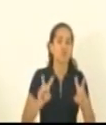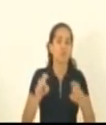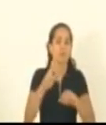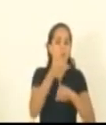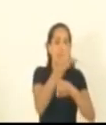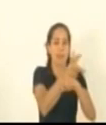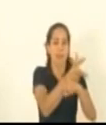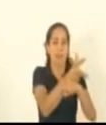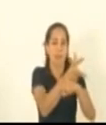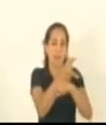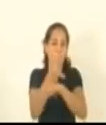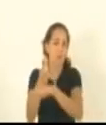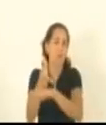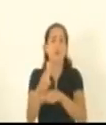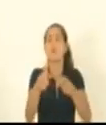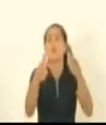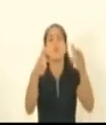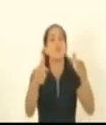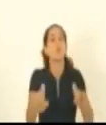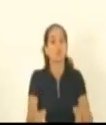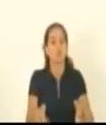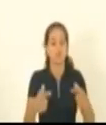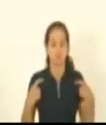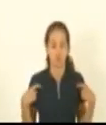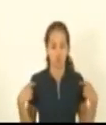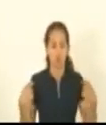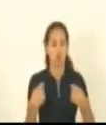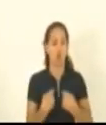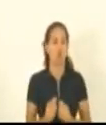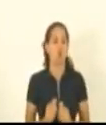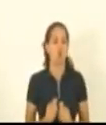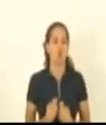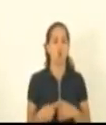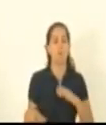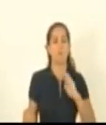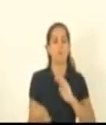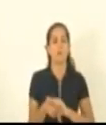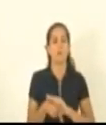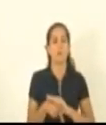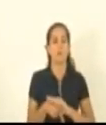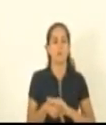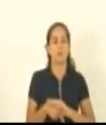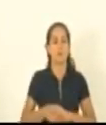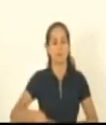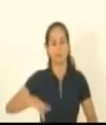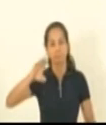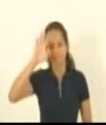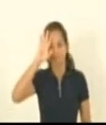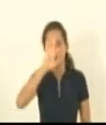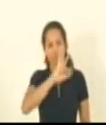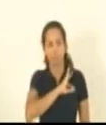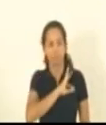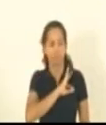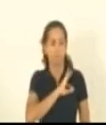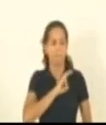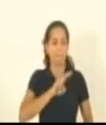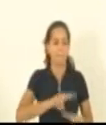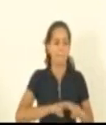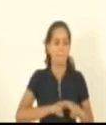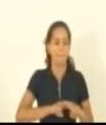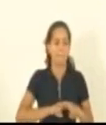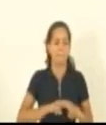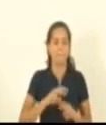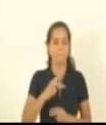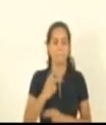colocadas no uniforme dos guardas penitenciários da polícia